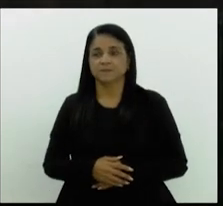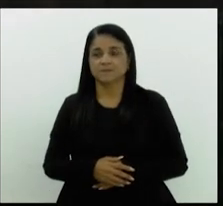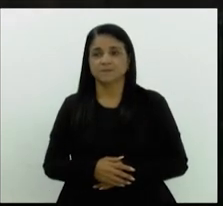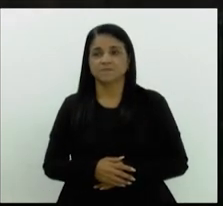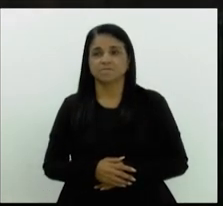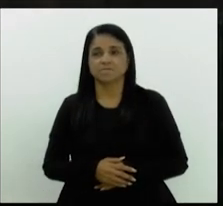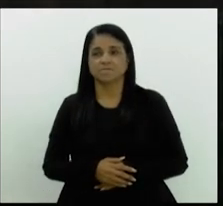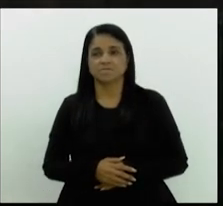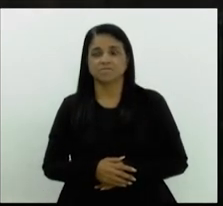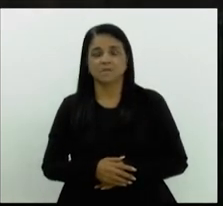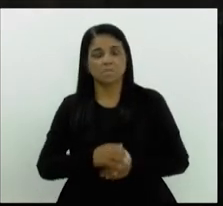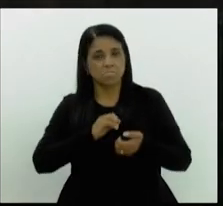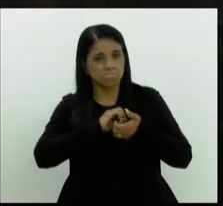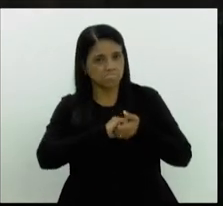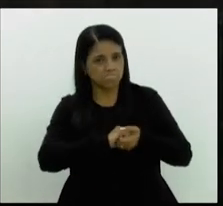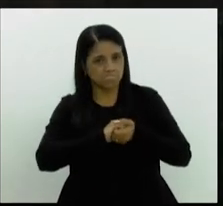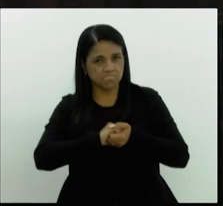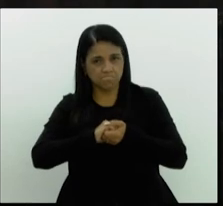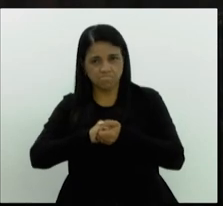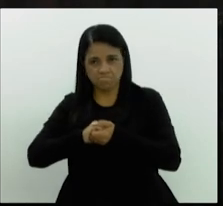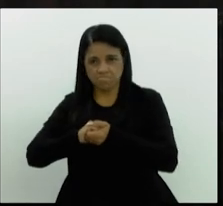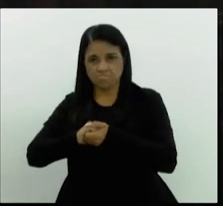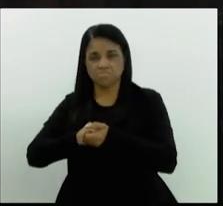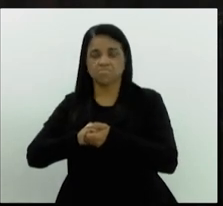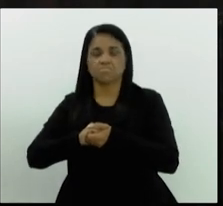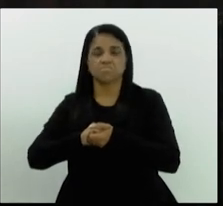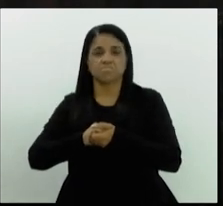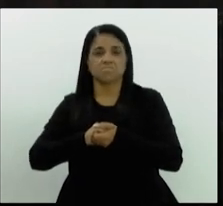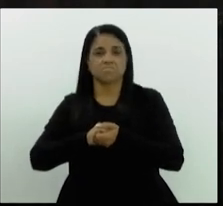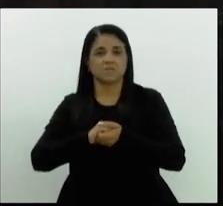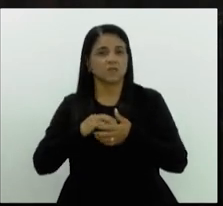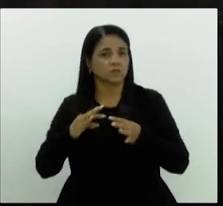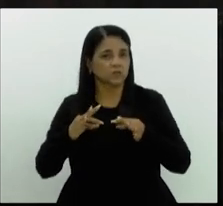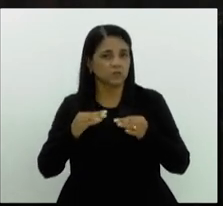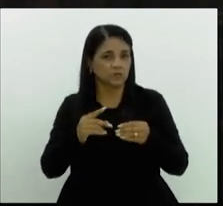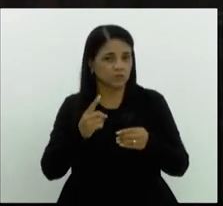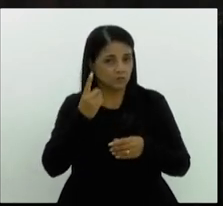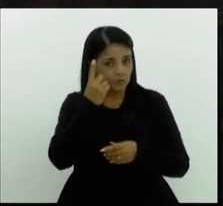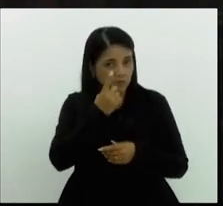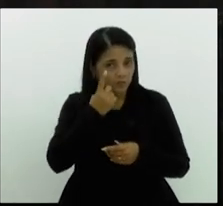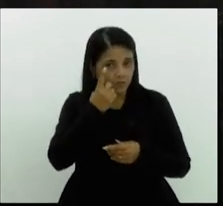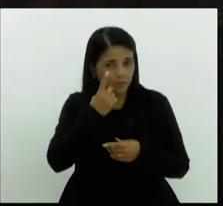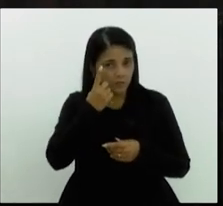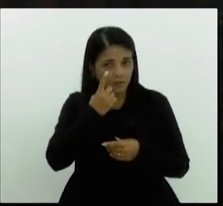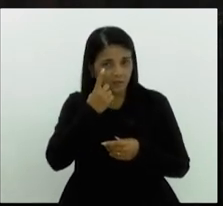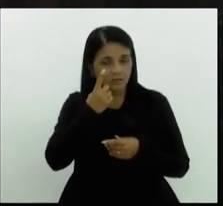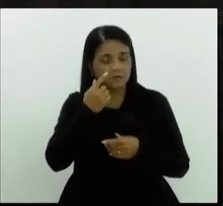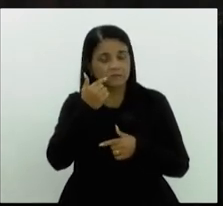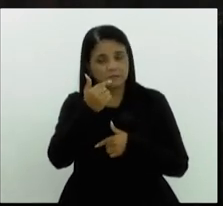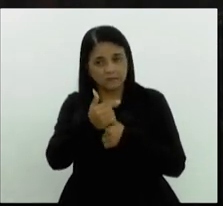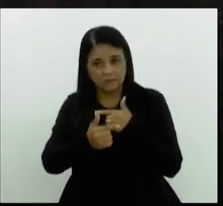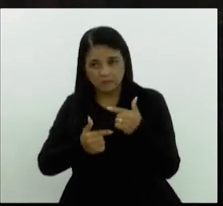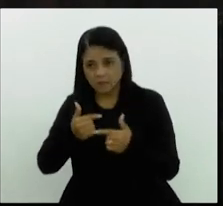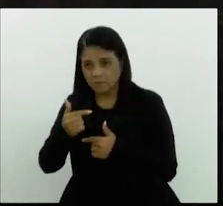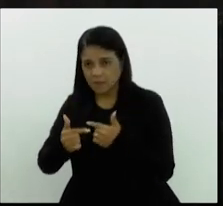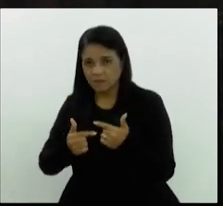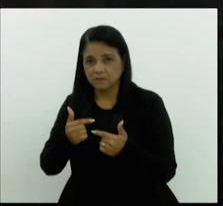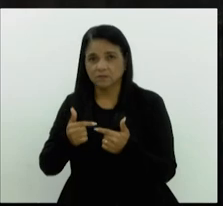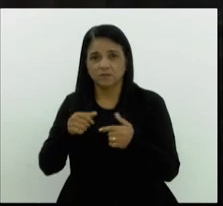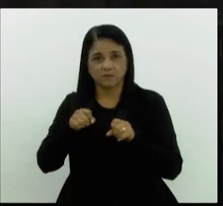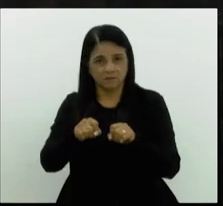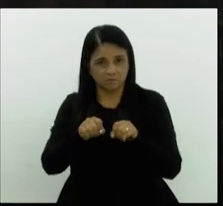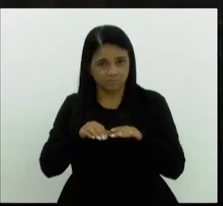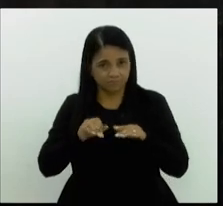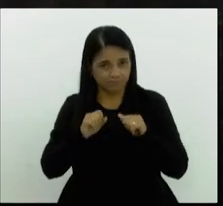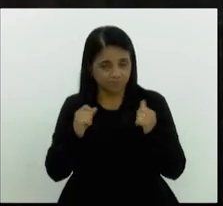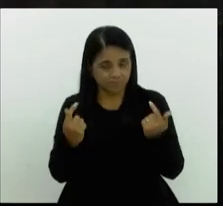Quero cumprimentar, senhor presidente, todos os parlamentares que estão ainda trabalhando na casa, todos